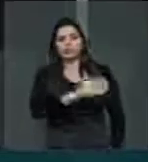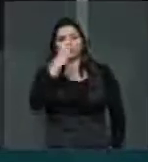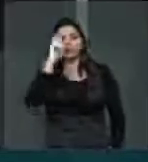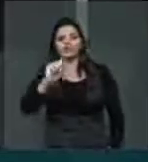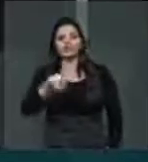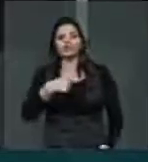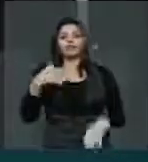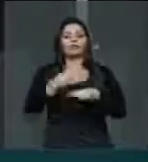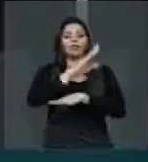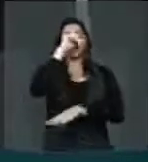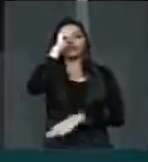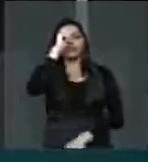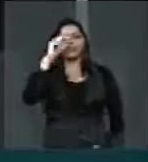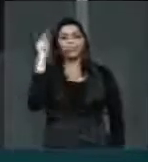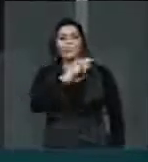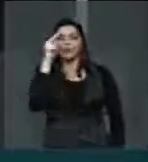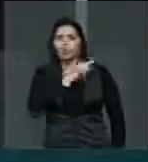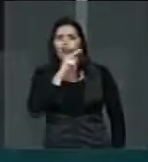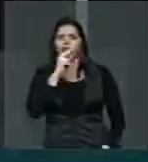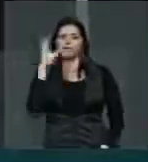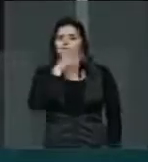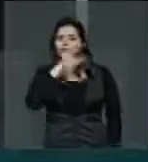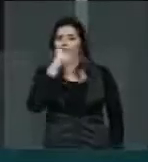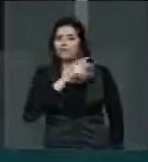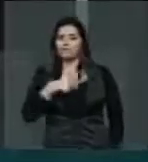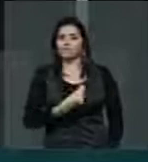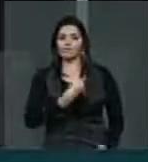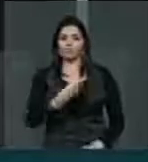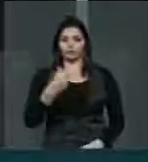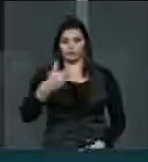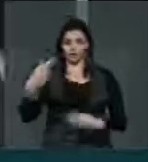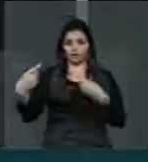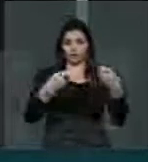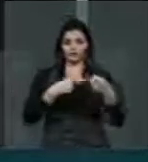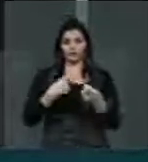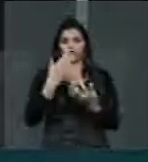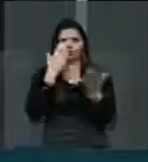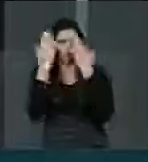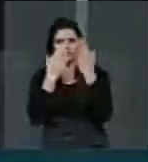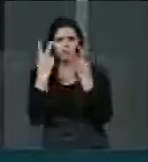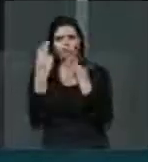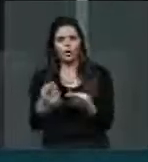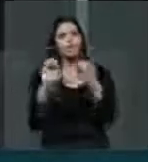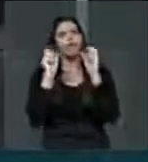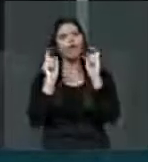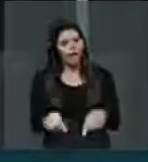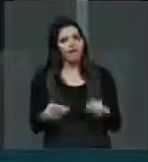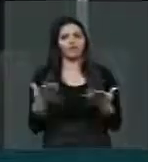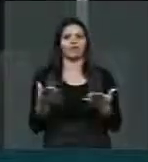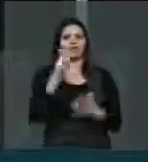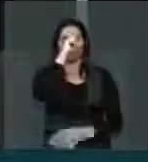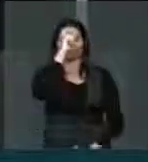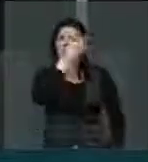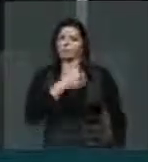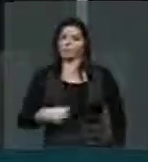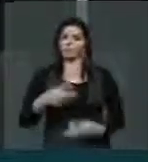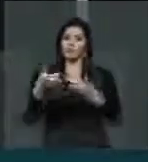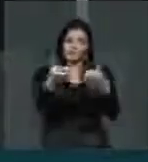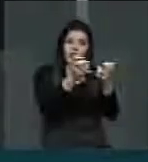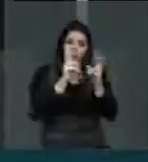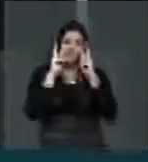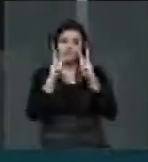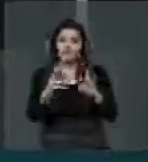urgência e de emergência no Brasil, quem não viveu a Segunda Guerra Mundial, pode ir no hospital público, que a visão é a mesma.